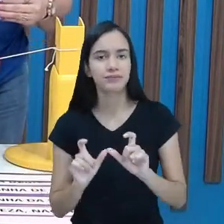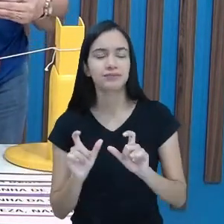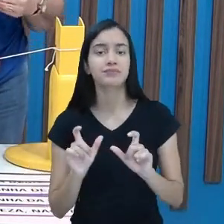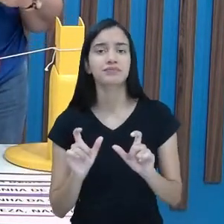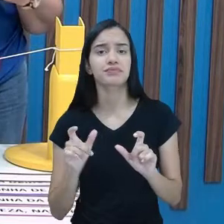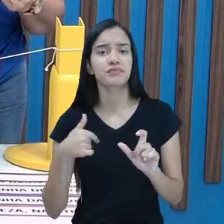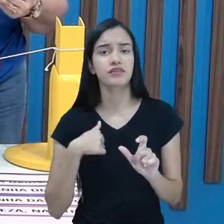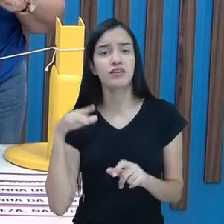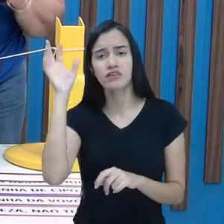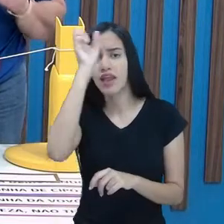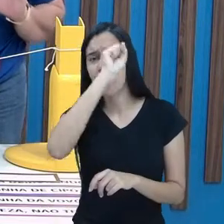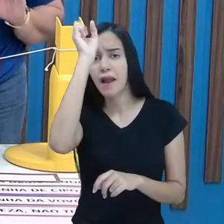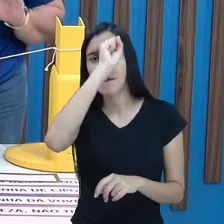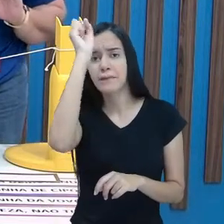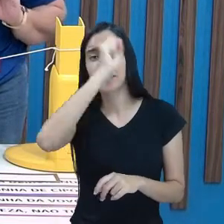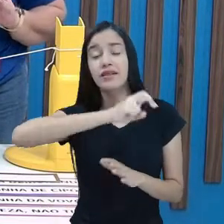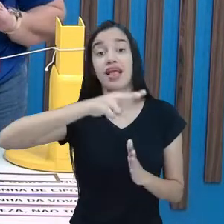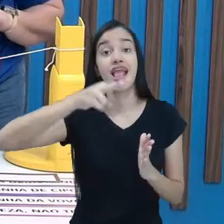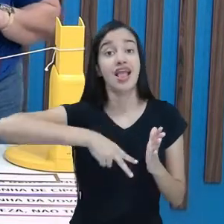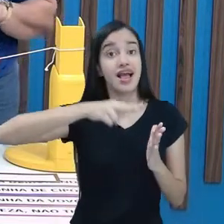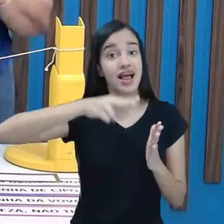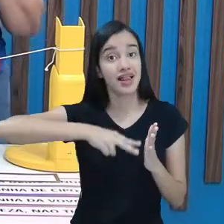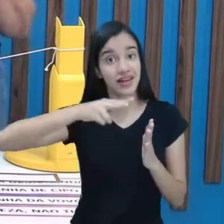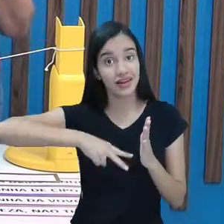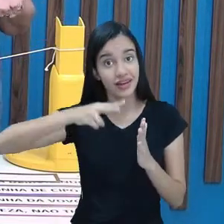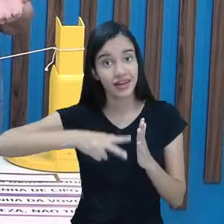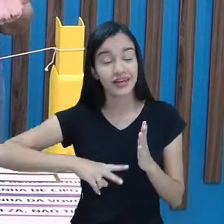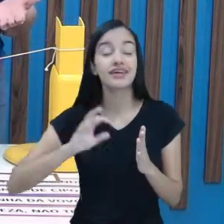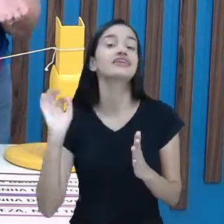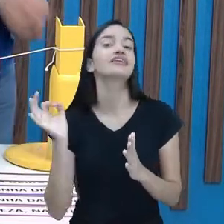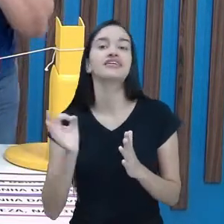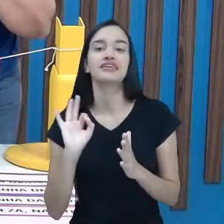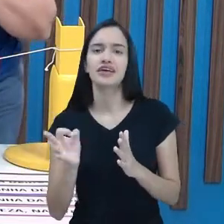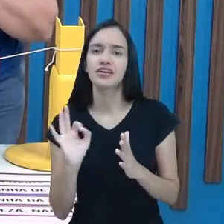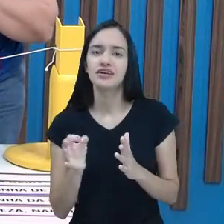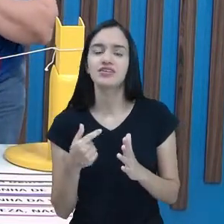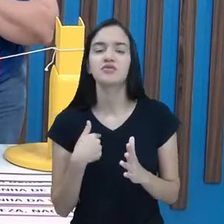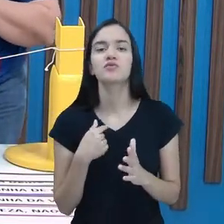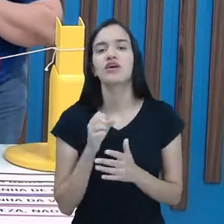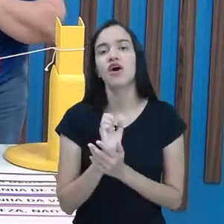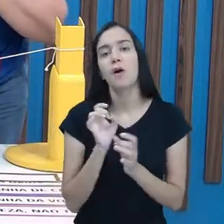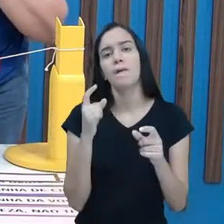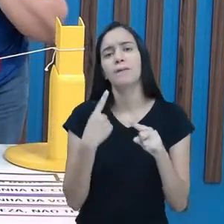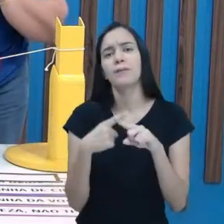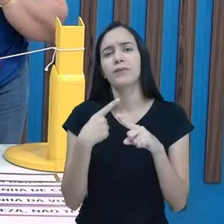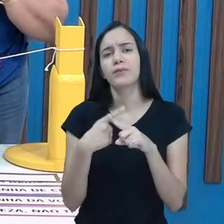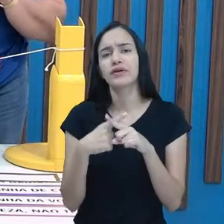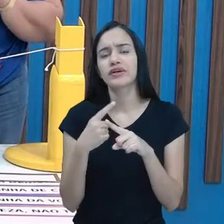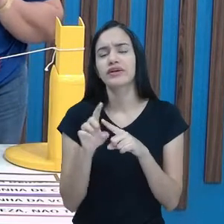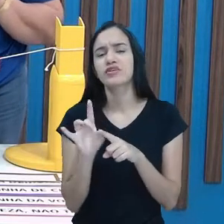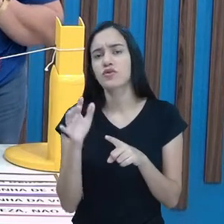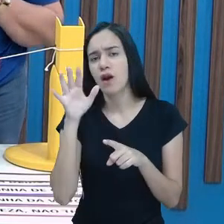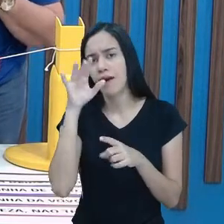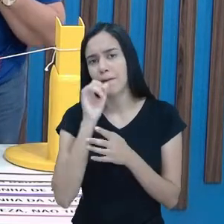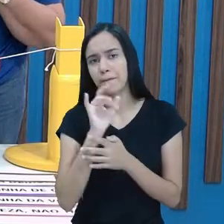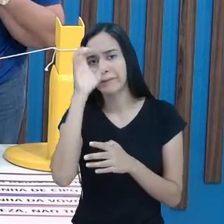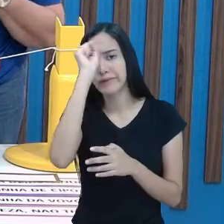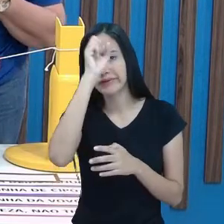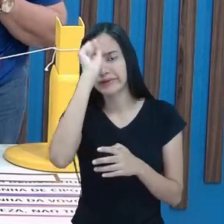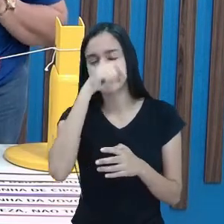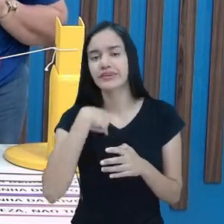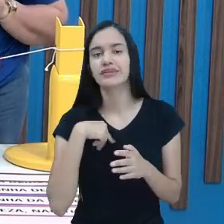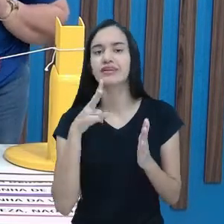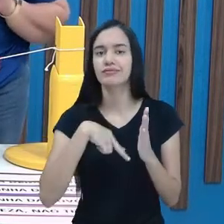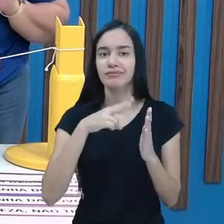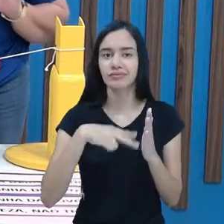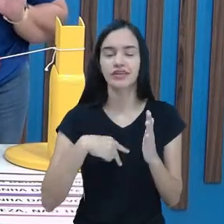aprender a ler, tá certo? Porque a gente só aprende a ler lendo, tá certo? Então, vamos lá! Eu não